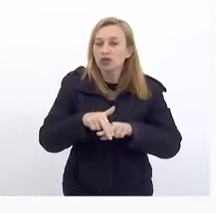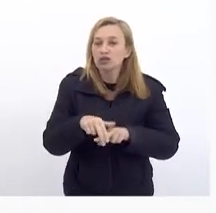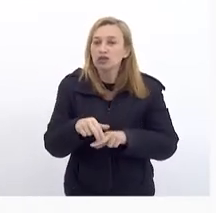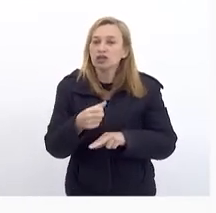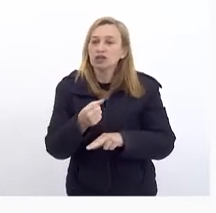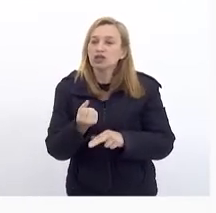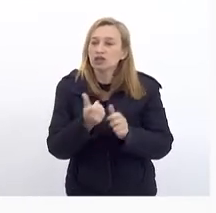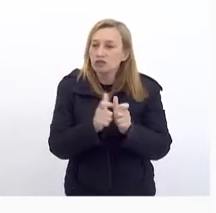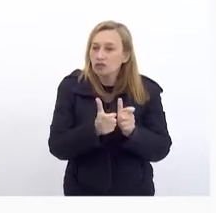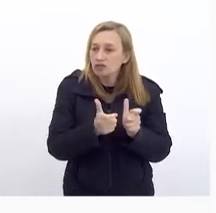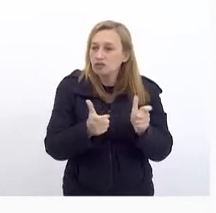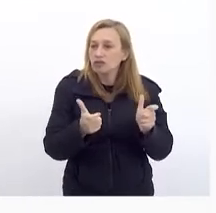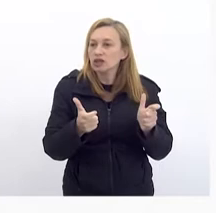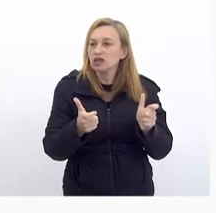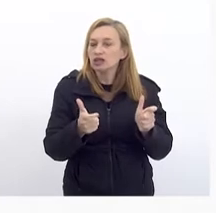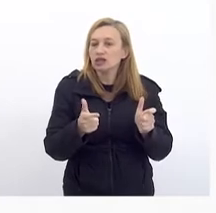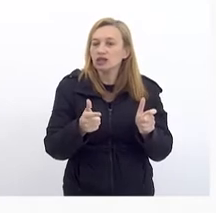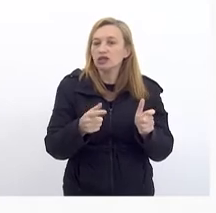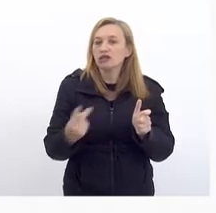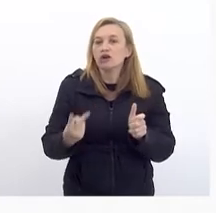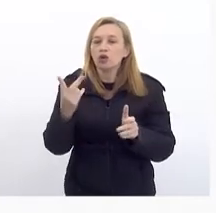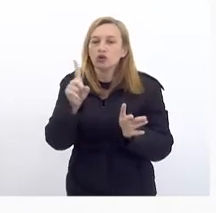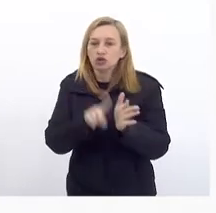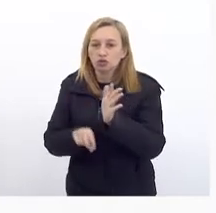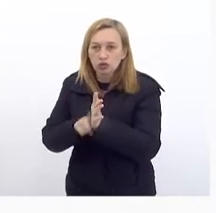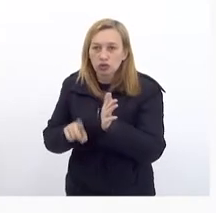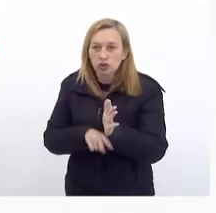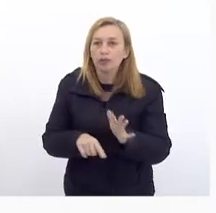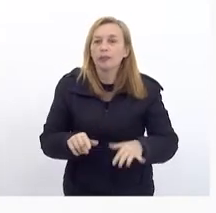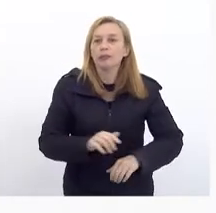De redução Dito isso